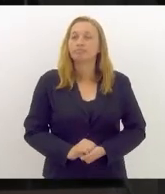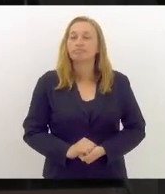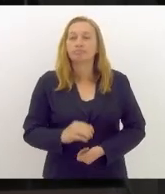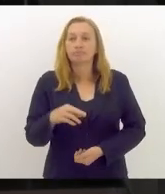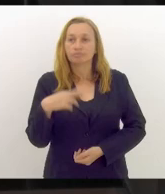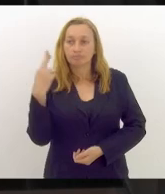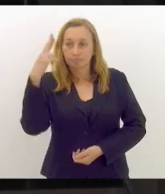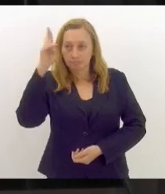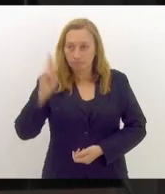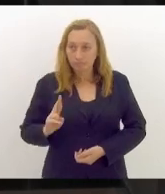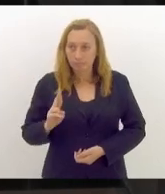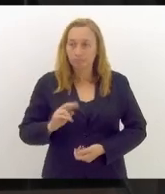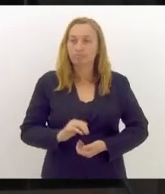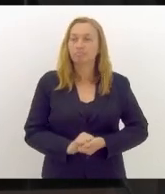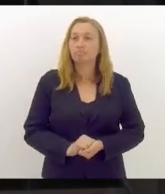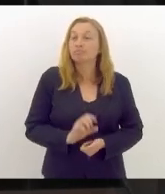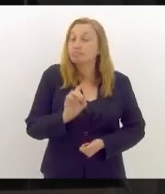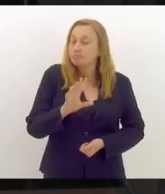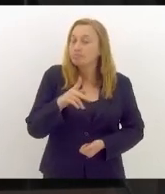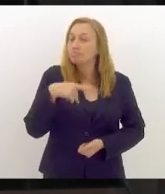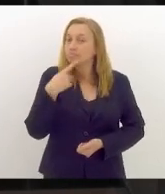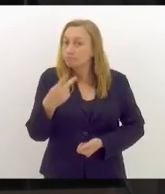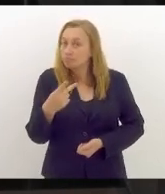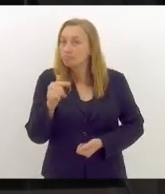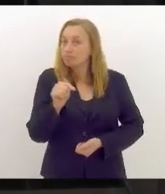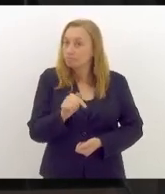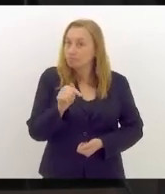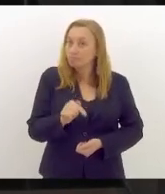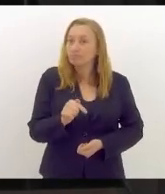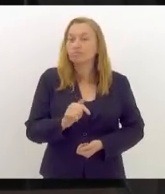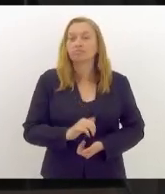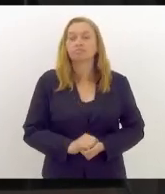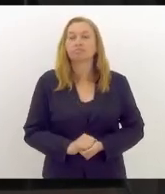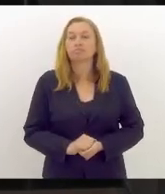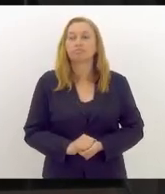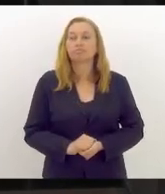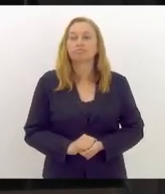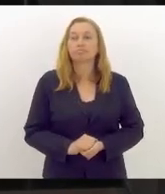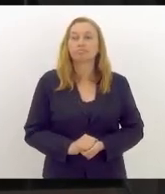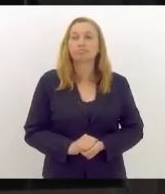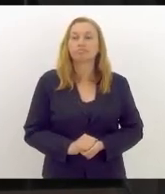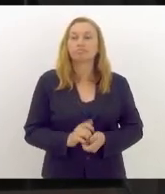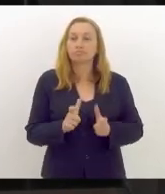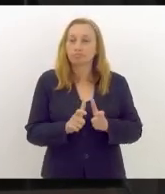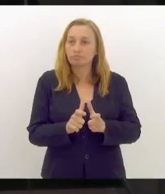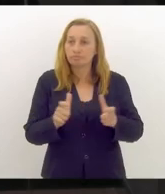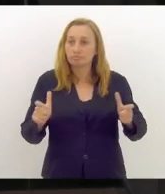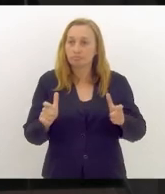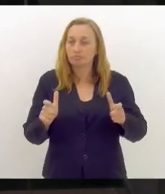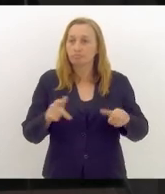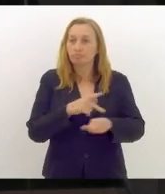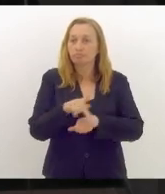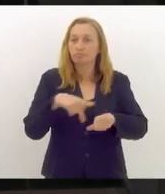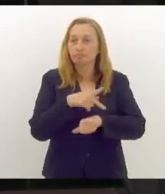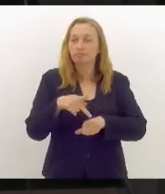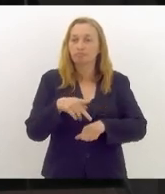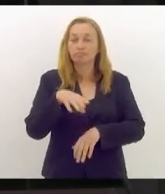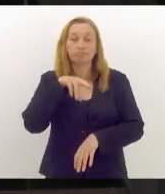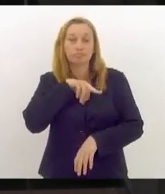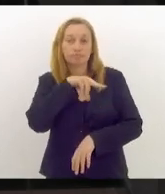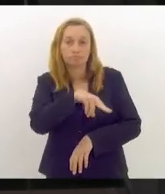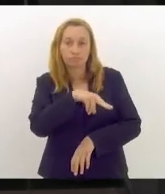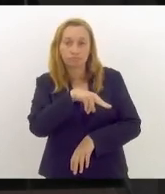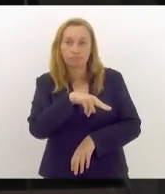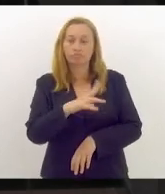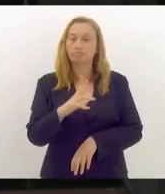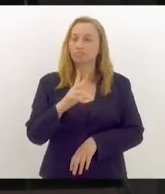Rússia. Só para falar aqui nas grandes potências, como, em seguida, Portugal e a